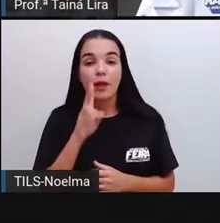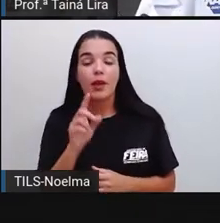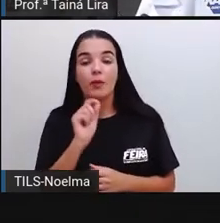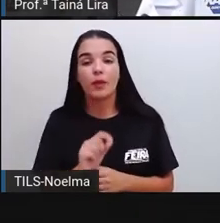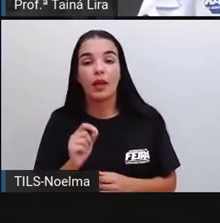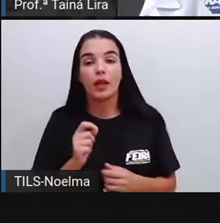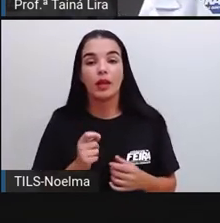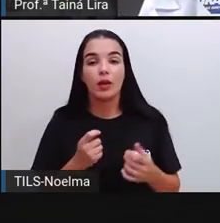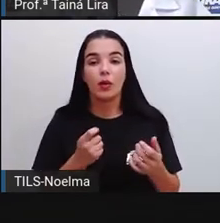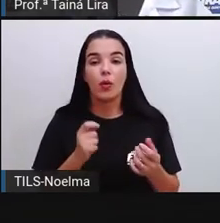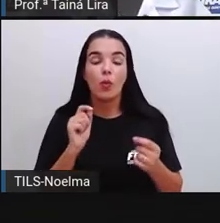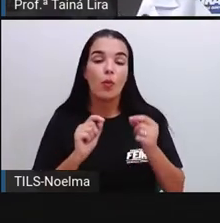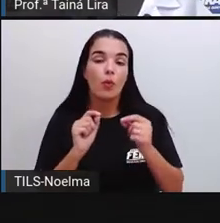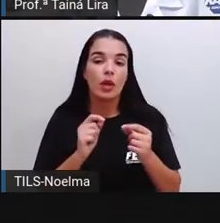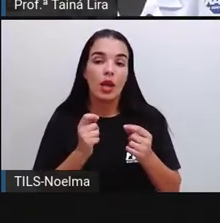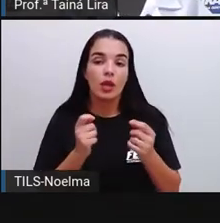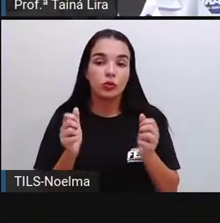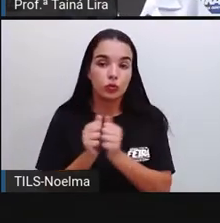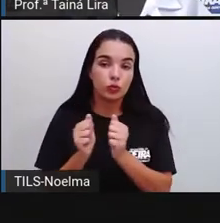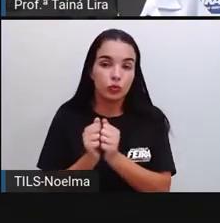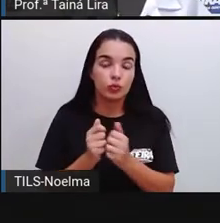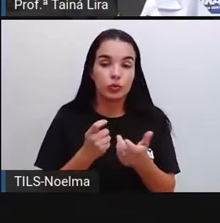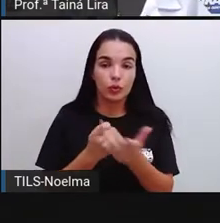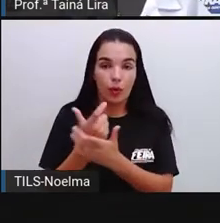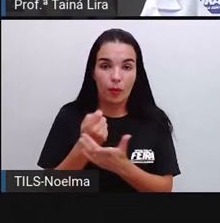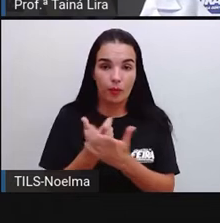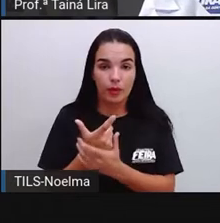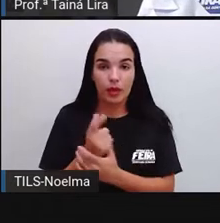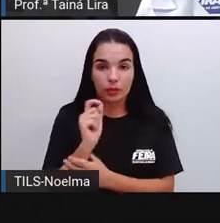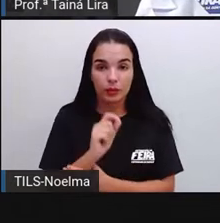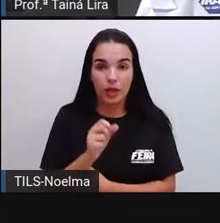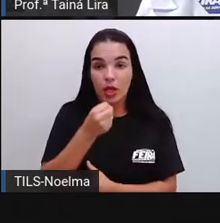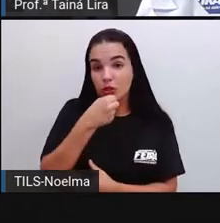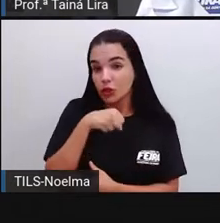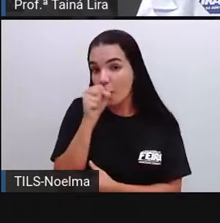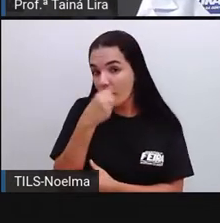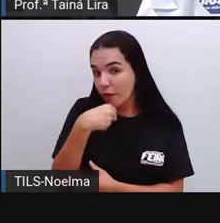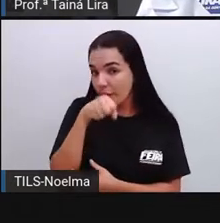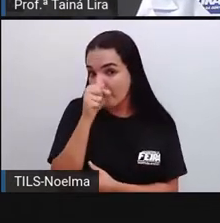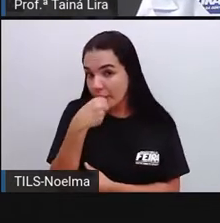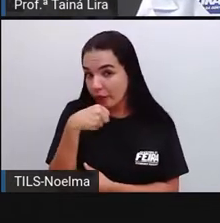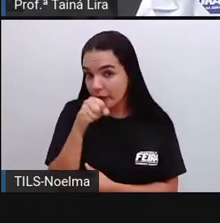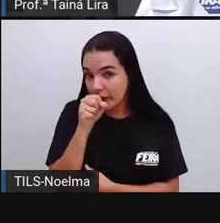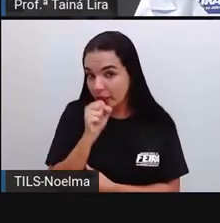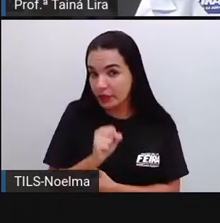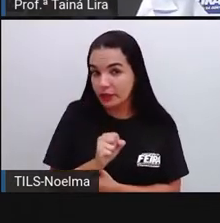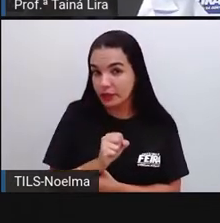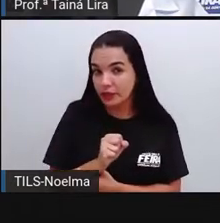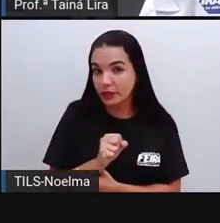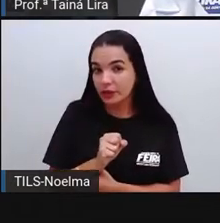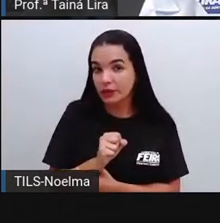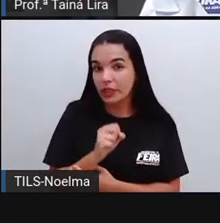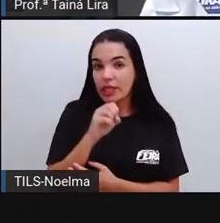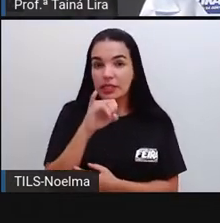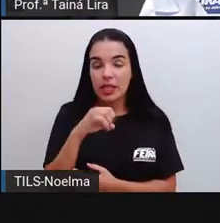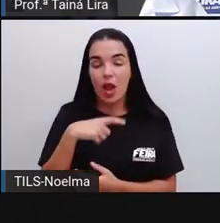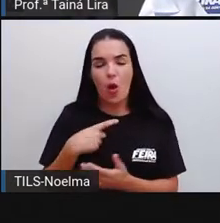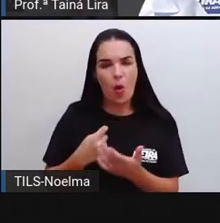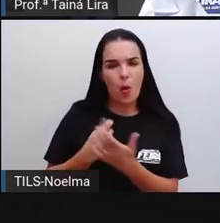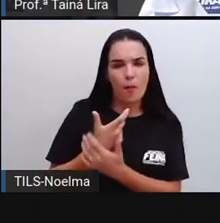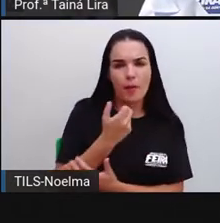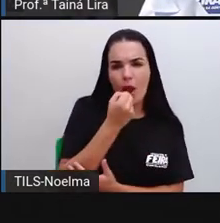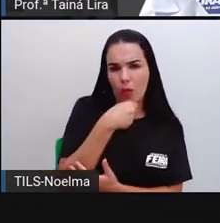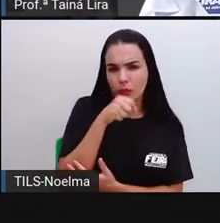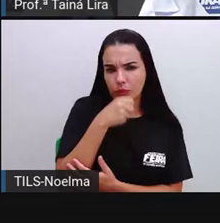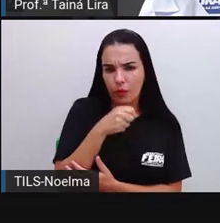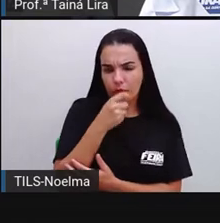vai ver quanto é que dá ali o valor, ó, do sorvete, né? Se eu comprar o sorvete